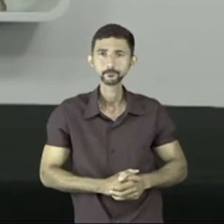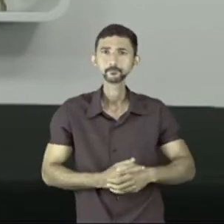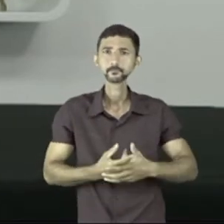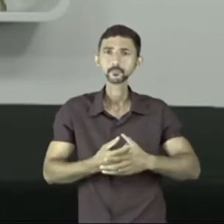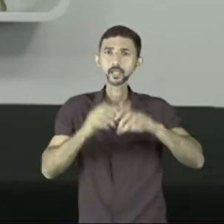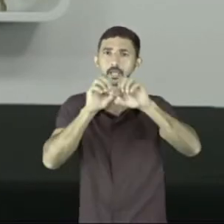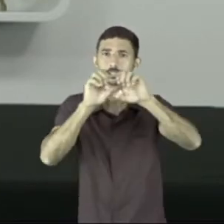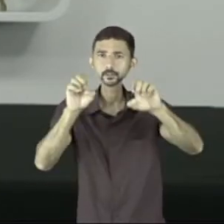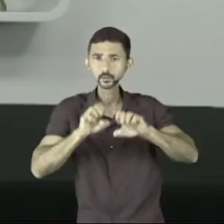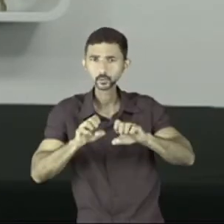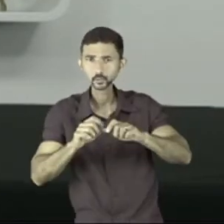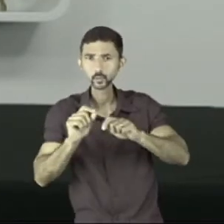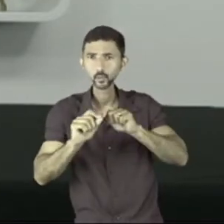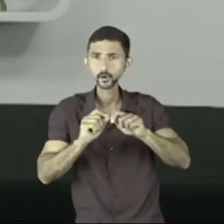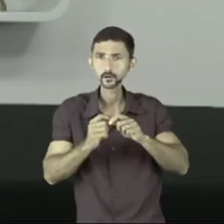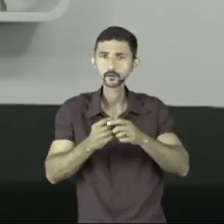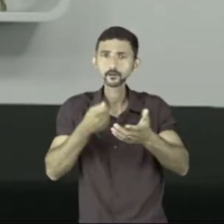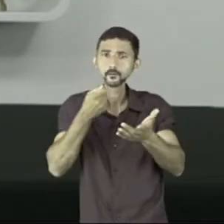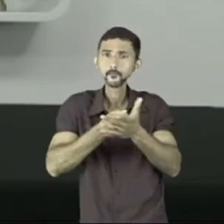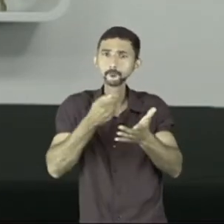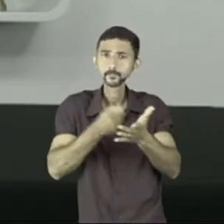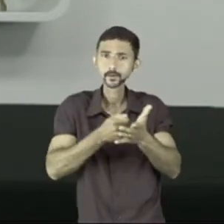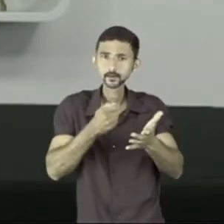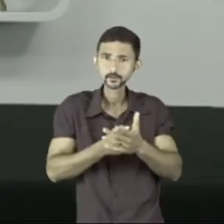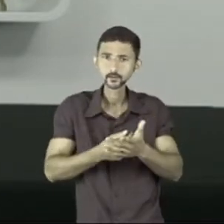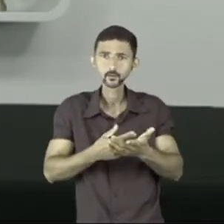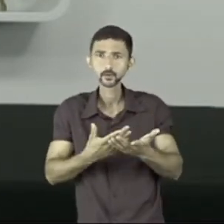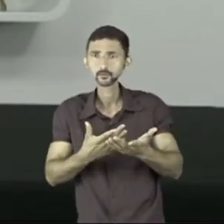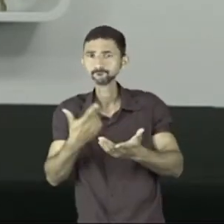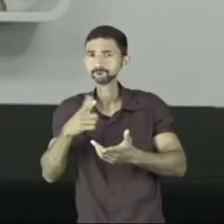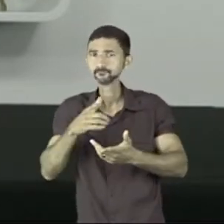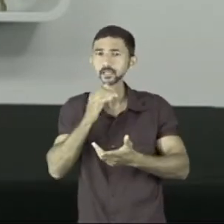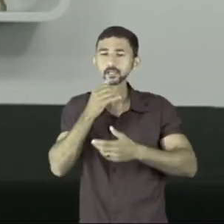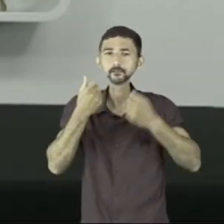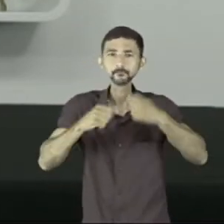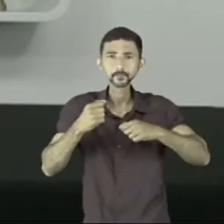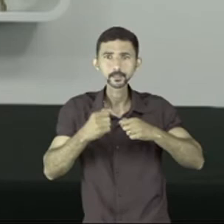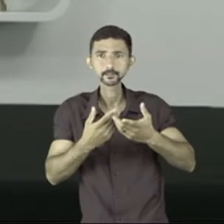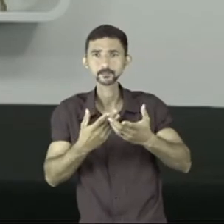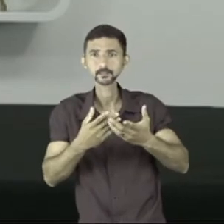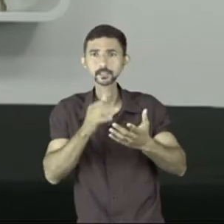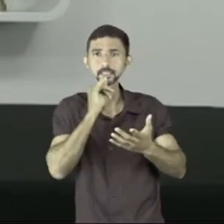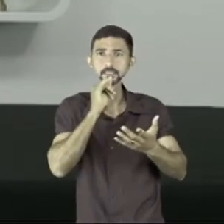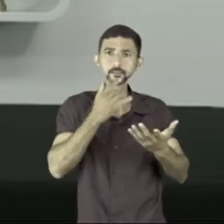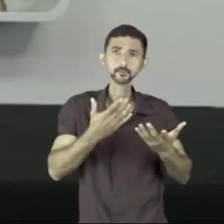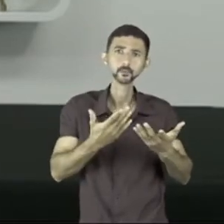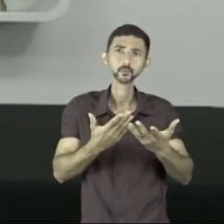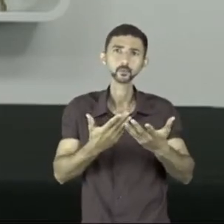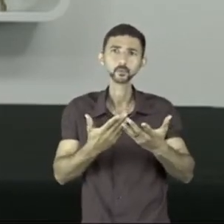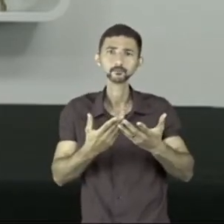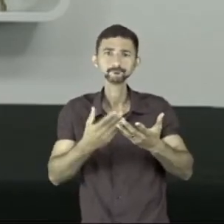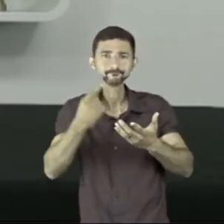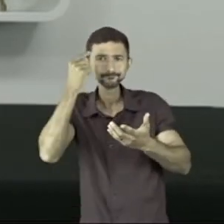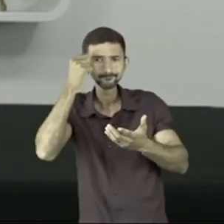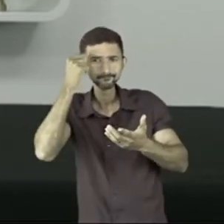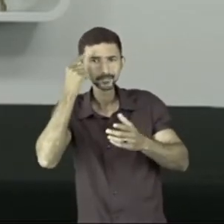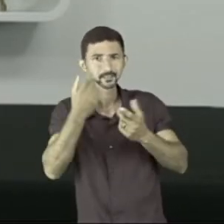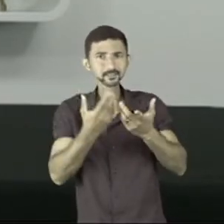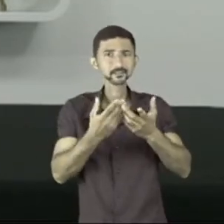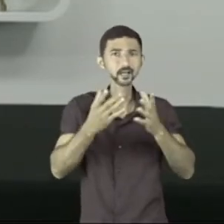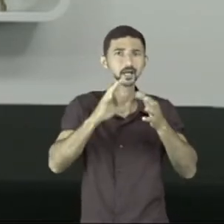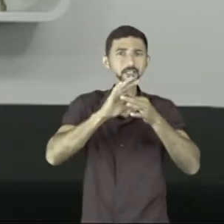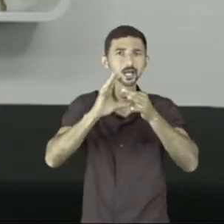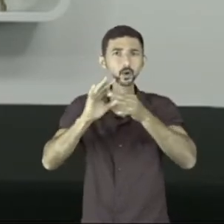estrutura é uma estrutura obrigatória. Você não tem como, por ter que pensar na